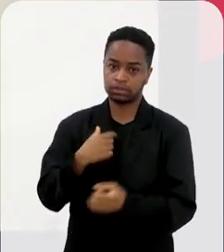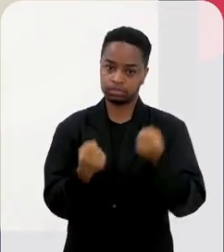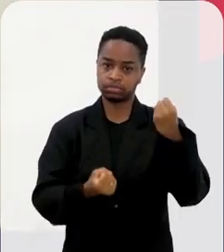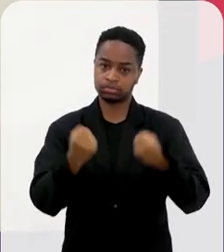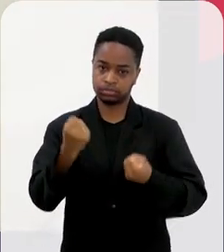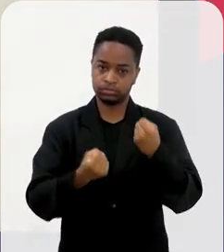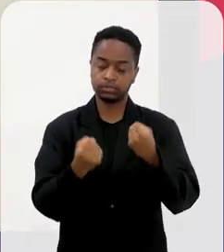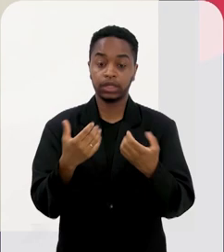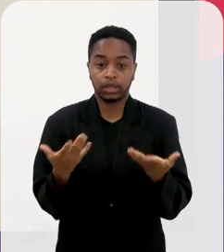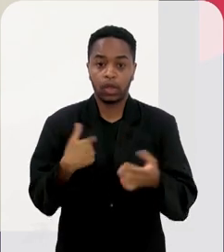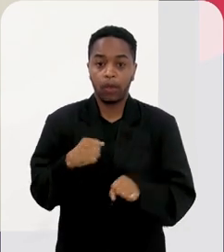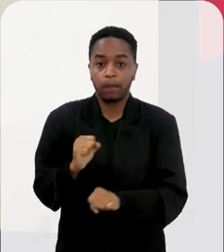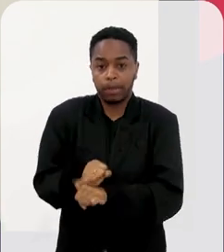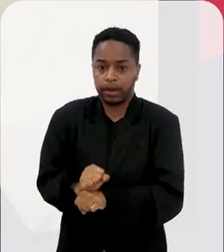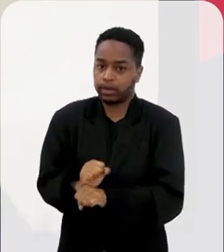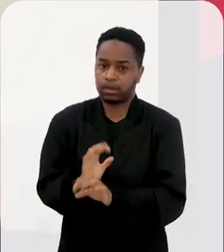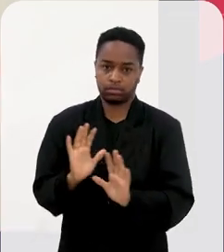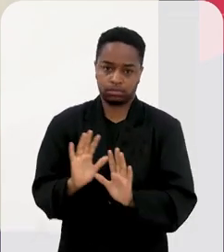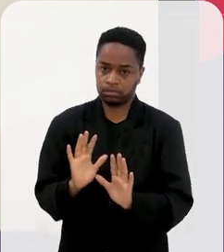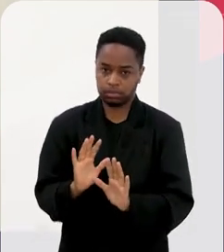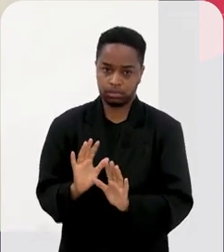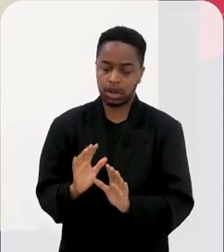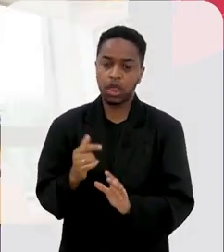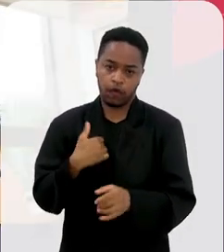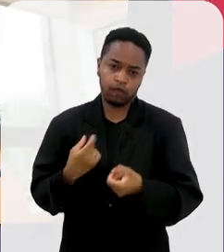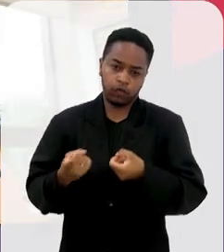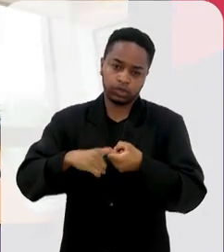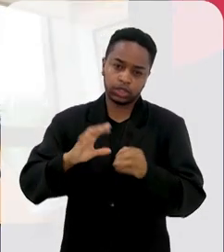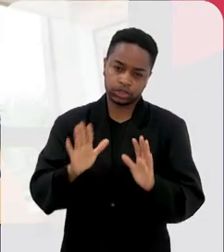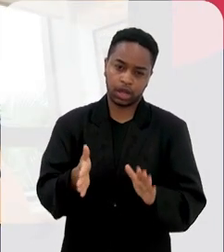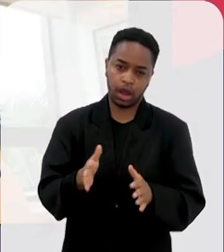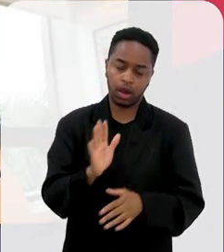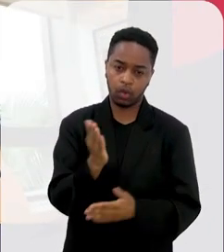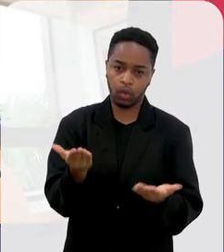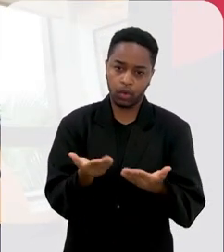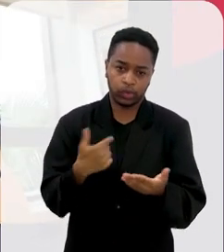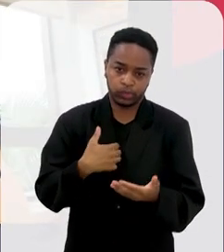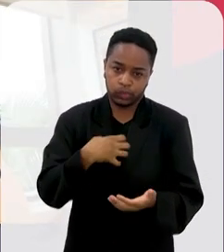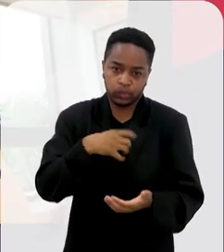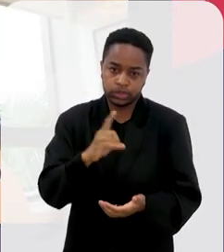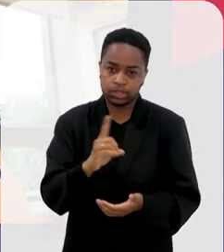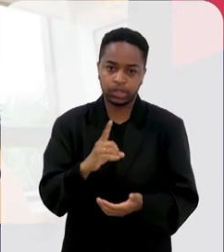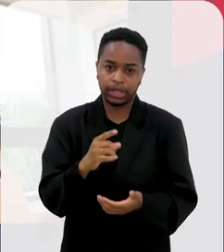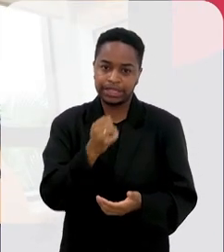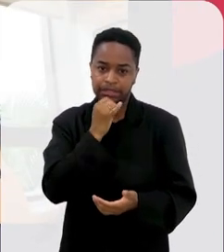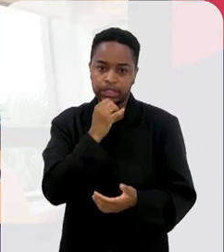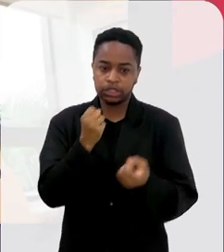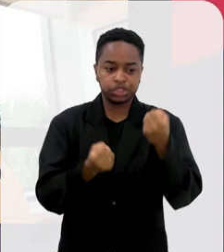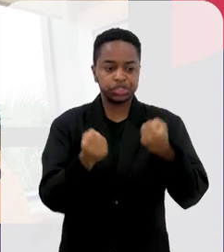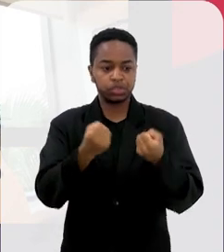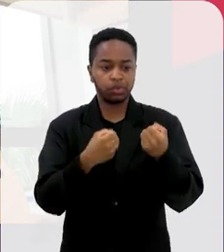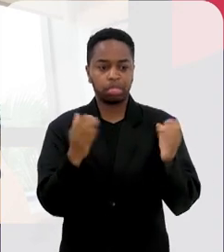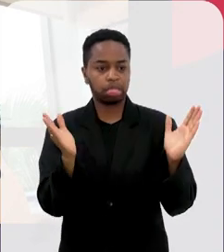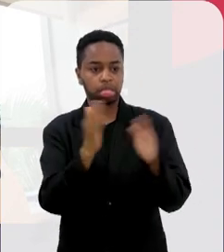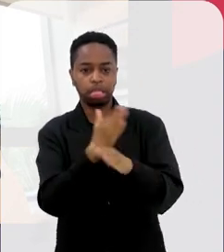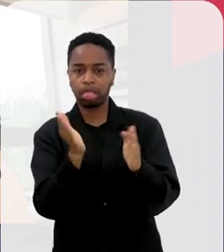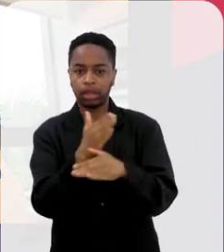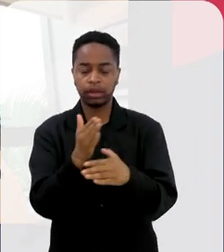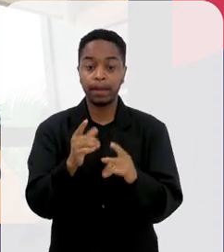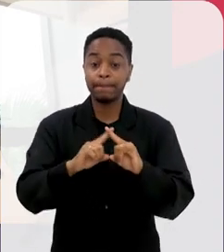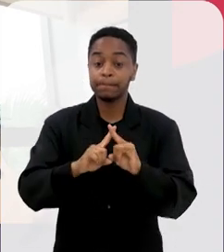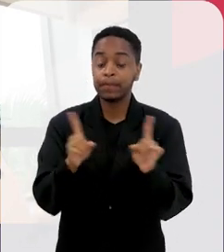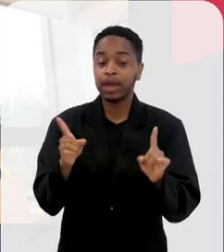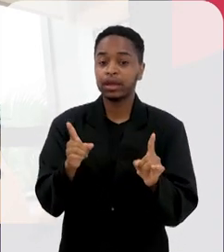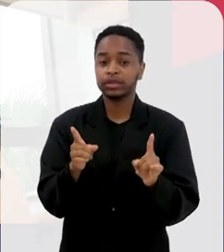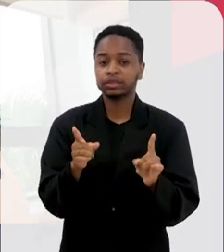duas vezes comigo, eu estava dirigindo. E aí eu parei de dirigir, voltei, já não tenho mais esses sintomas de estar dirigindo e perder o foco.